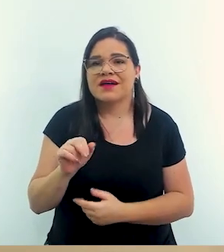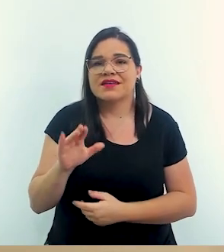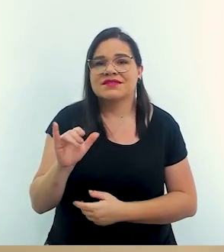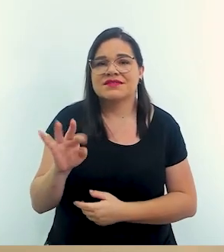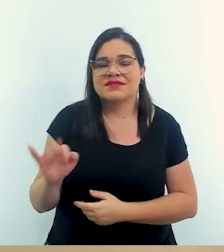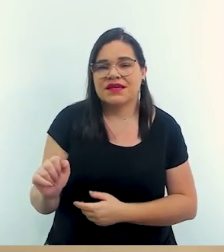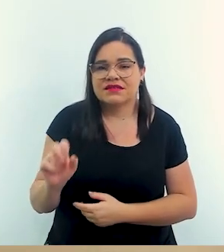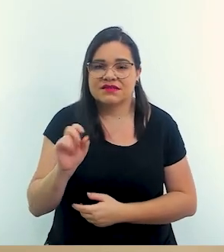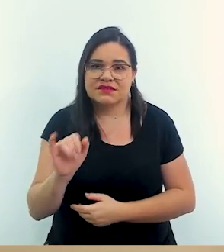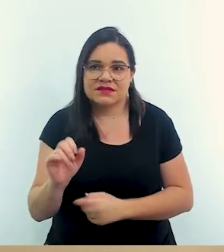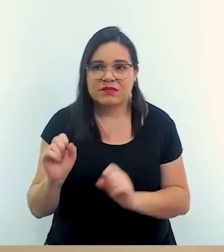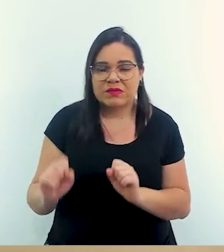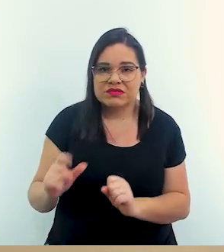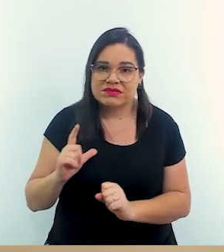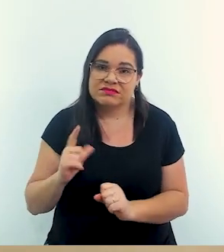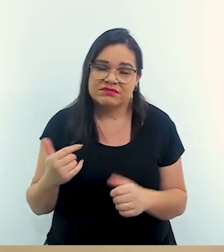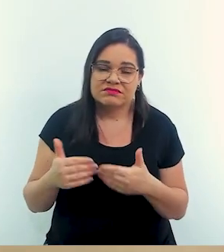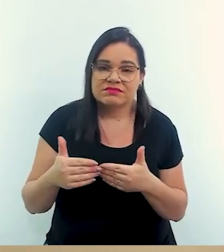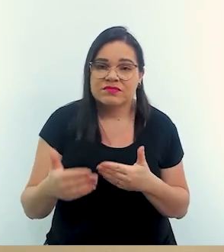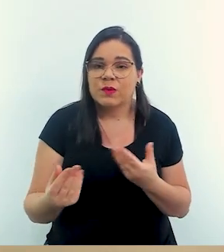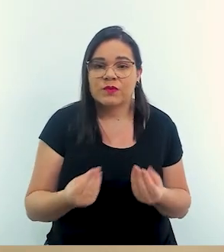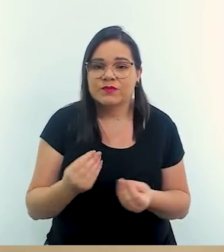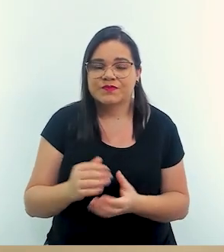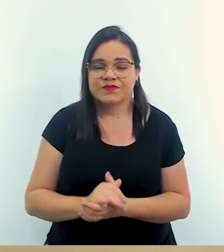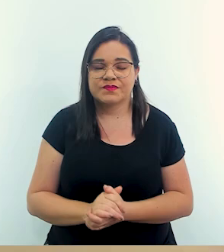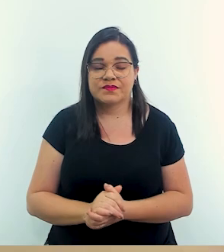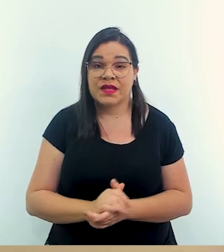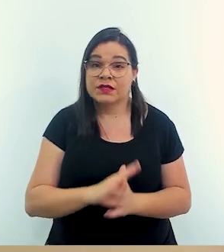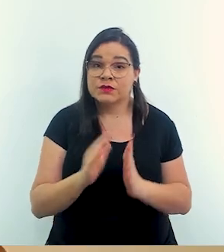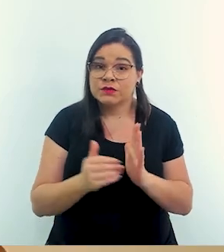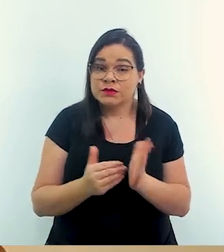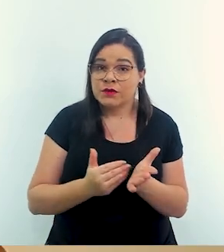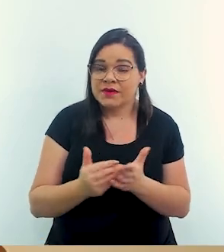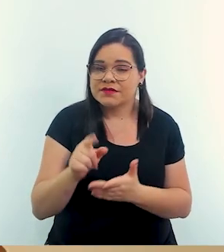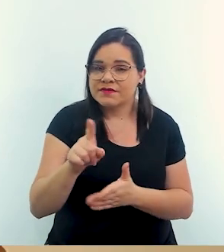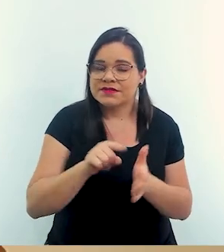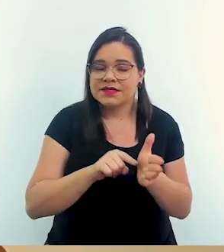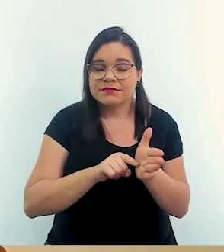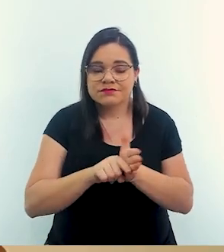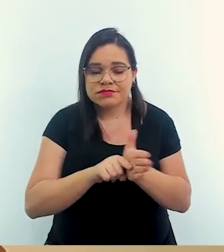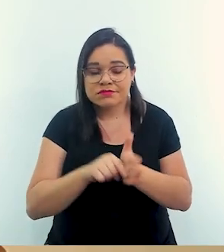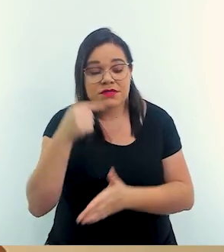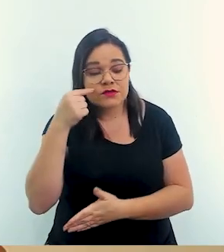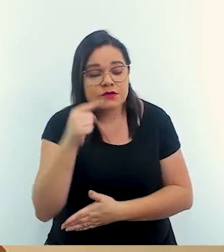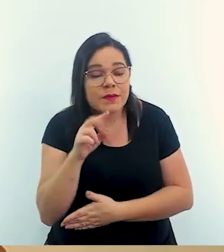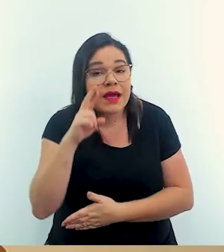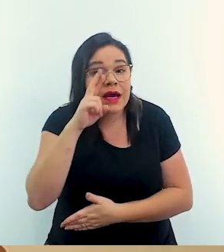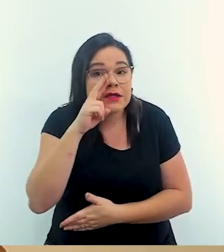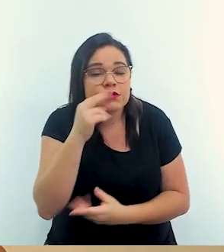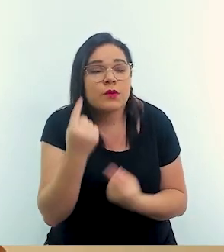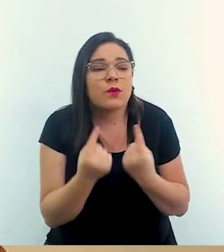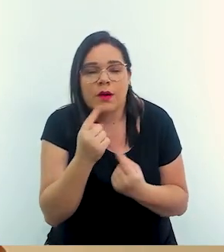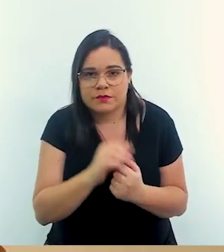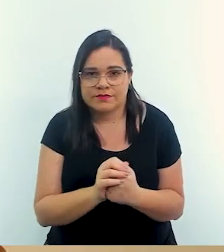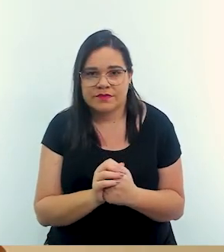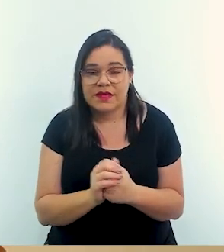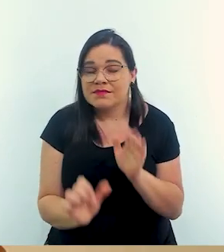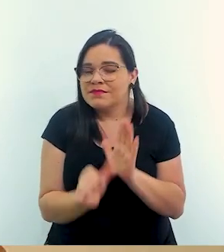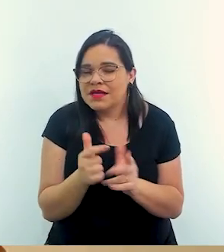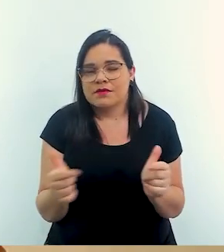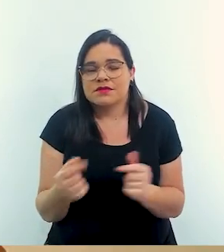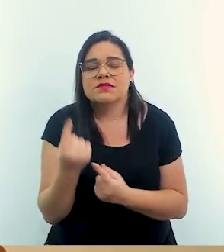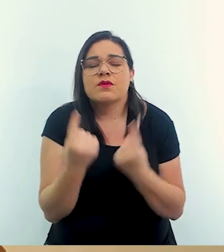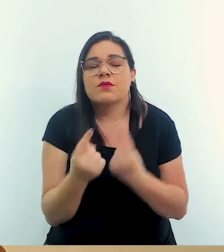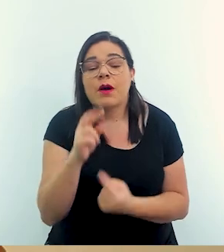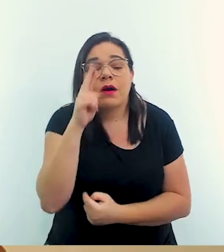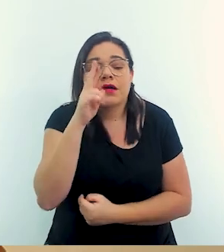receita se é que pode haver uma receita daqui para frente tudo começa de você mapear o risco primeira coisa qual é